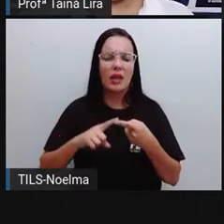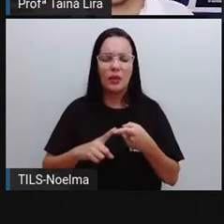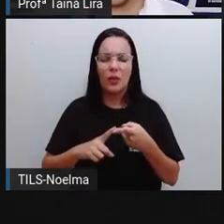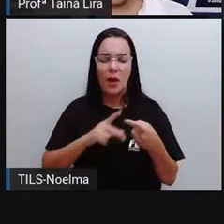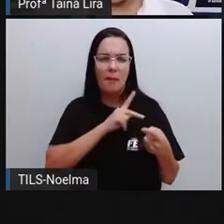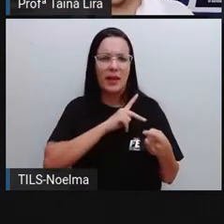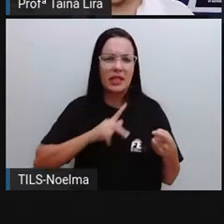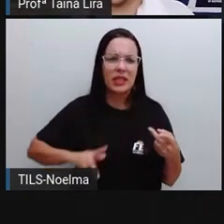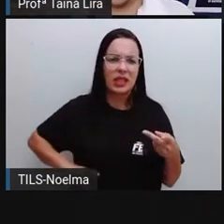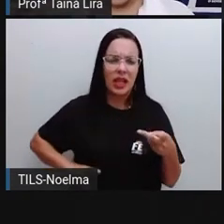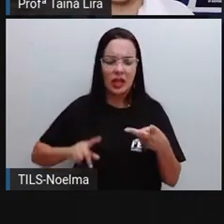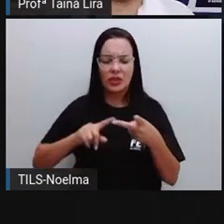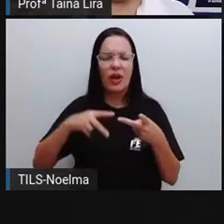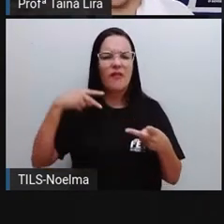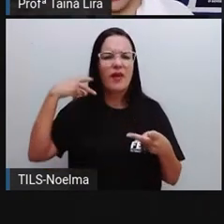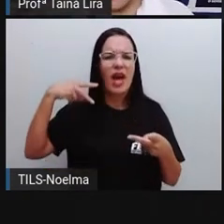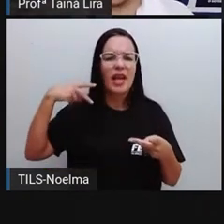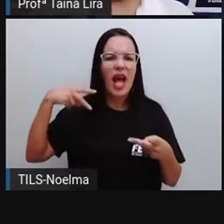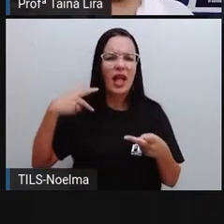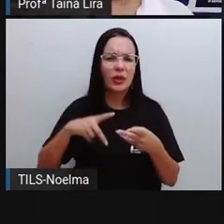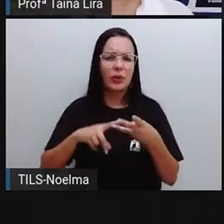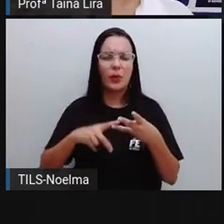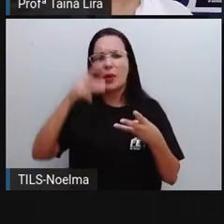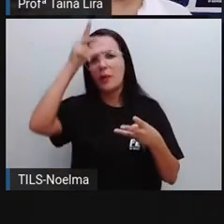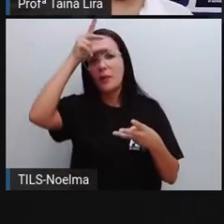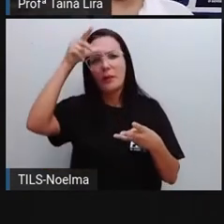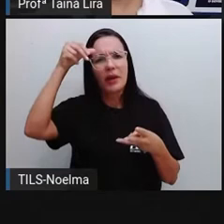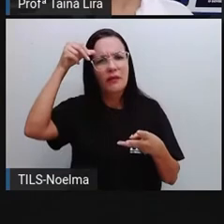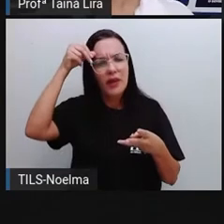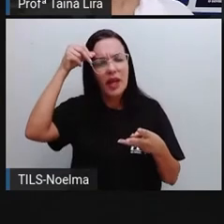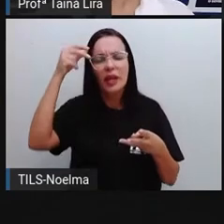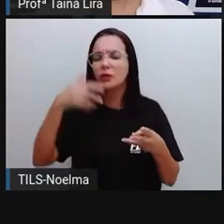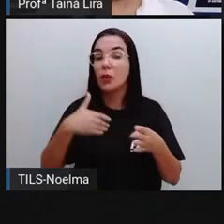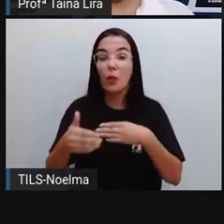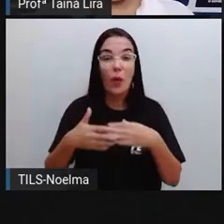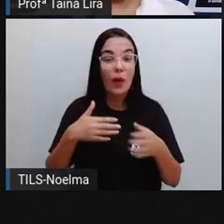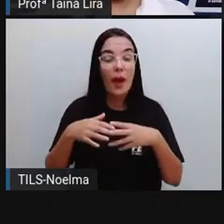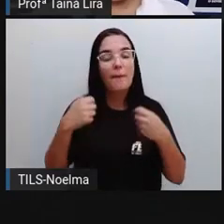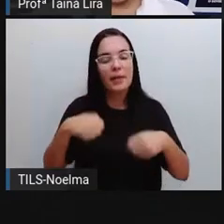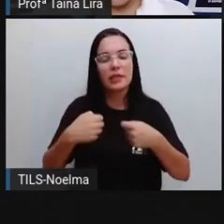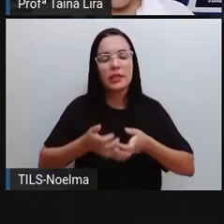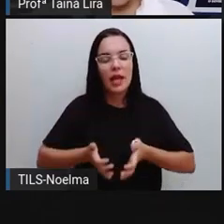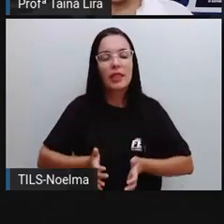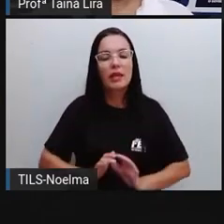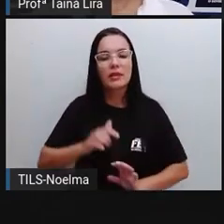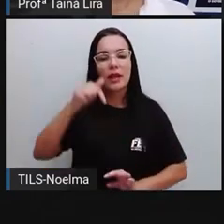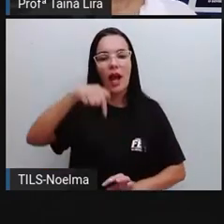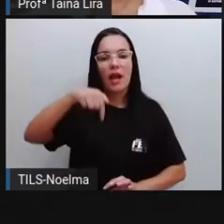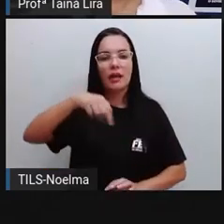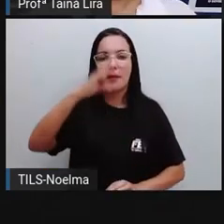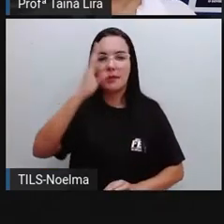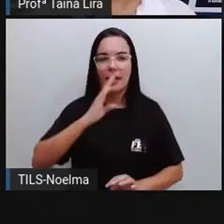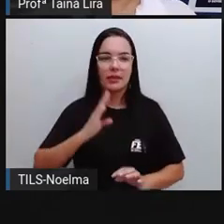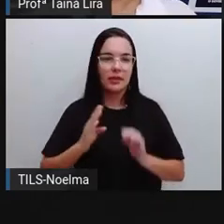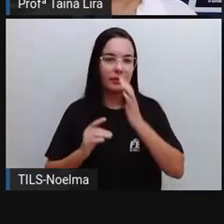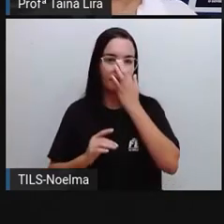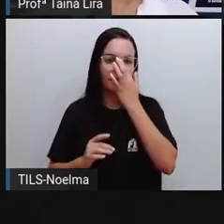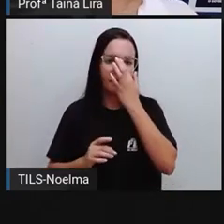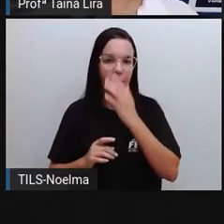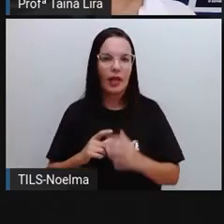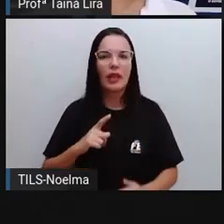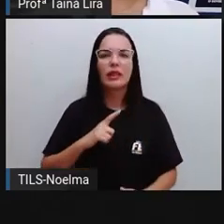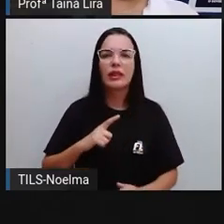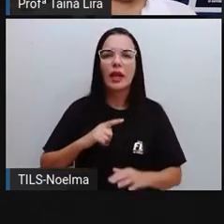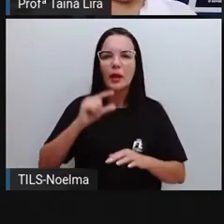qualquer cargo, político, deputado, vereador, precisa ser brasileiro, tá bom? Ter no mínimo